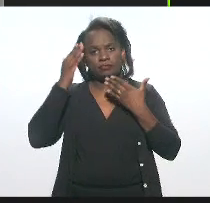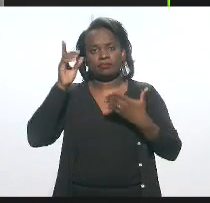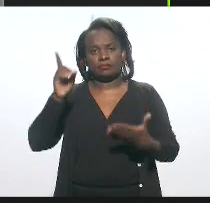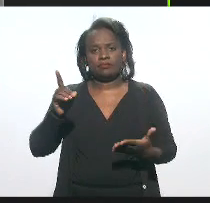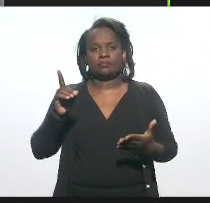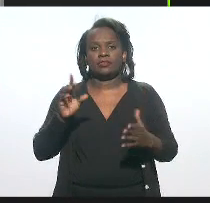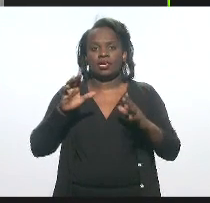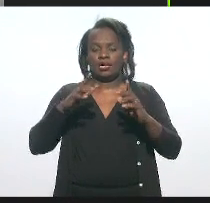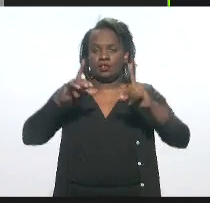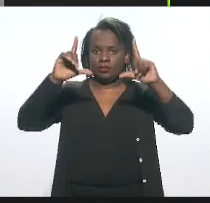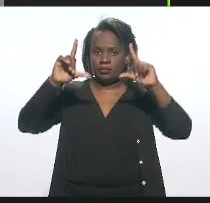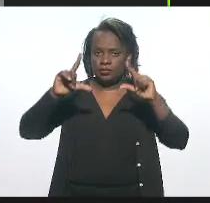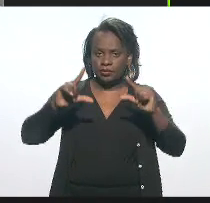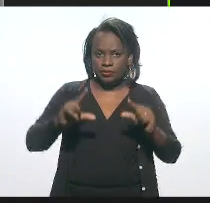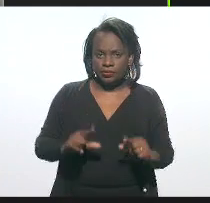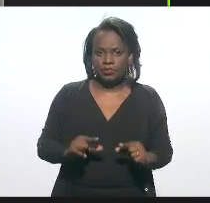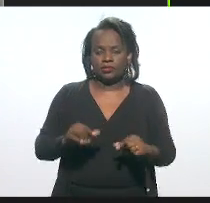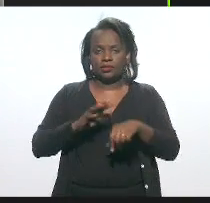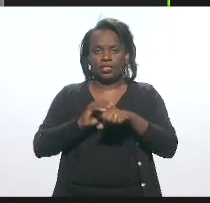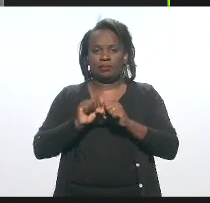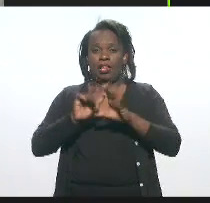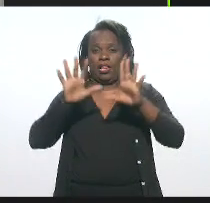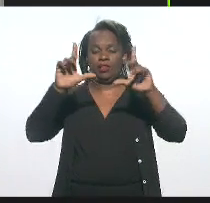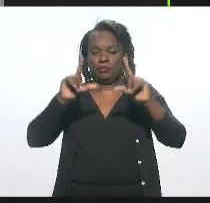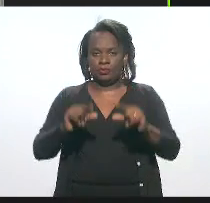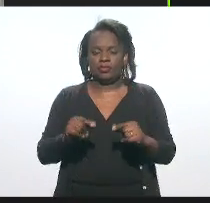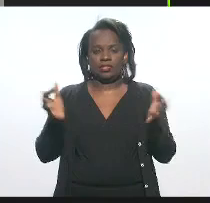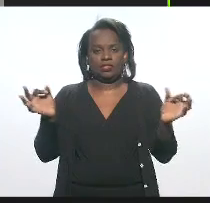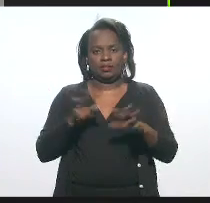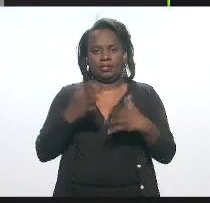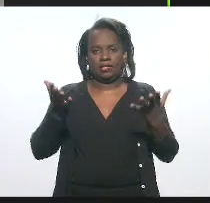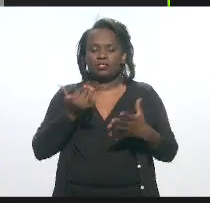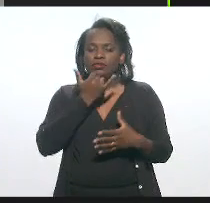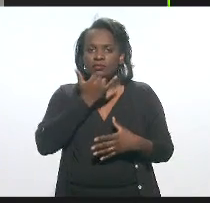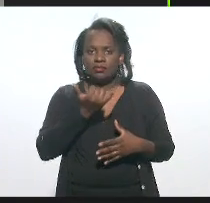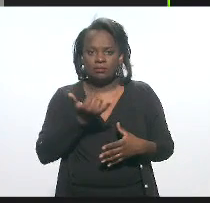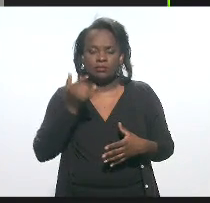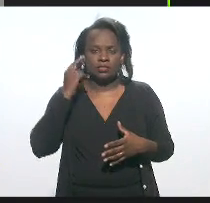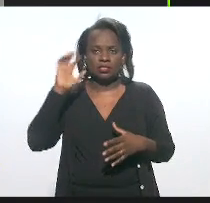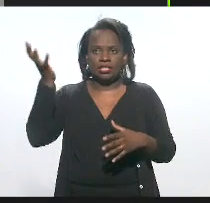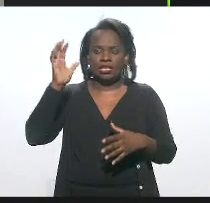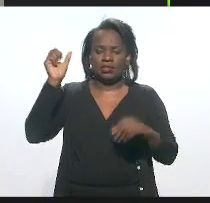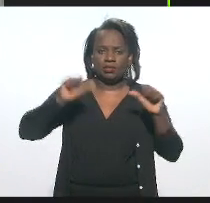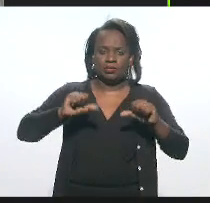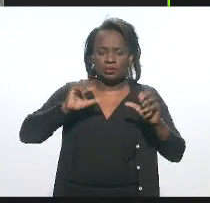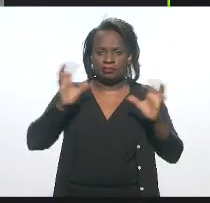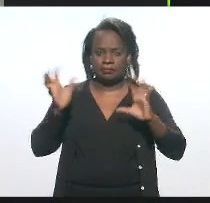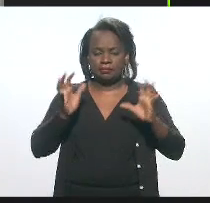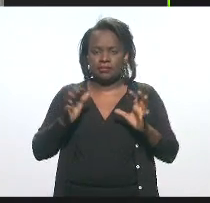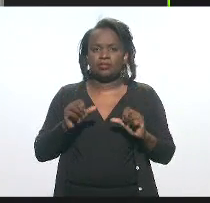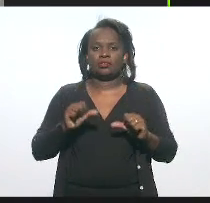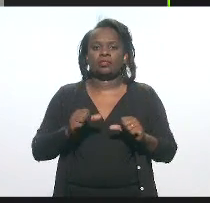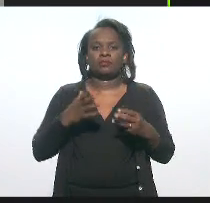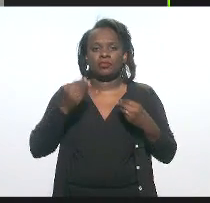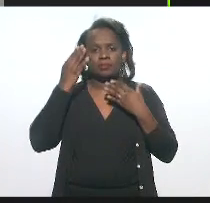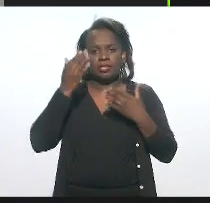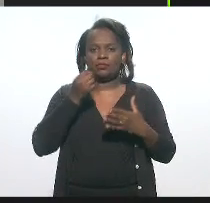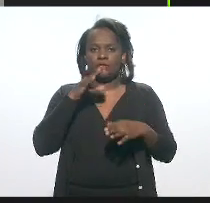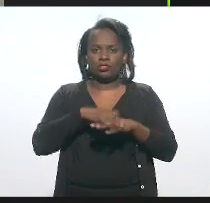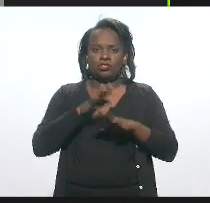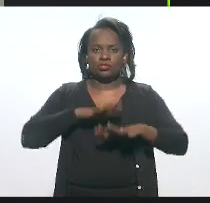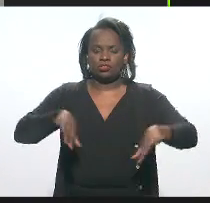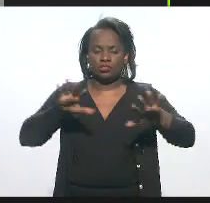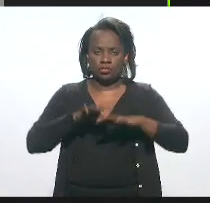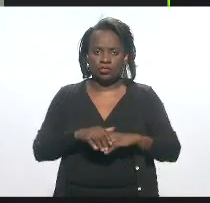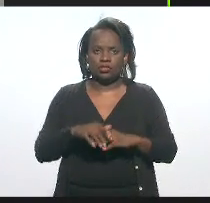Deus, a curva está decaindo. Então, encerro aqui as minhas palavras, peço desculpa aí, o sinal realmente está muito ruim, mas muito obrigado, uma boa noite